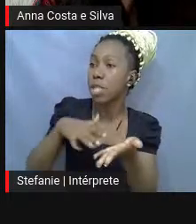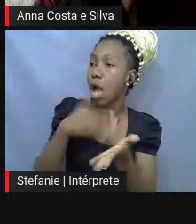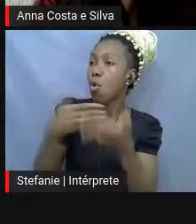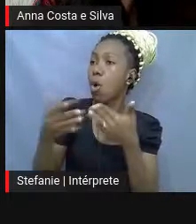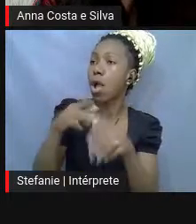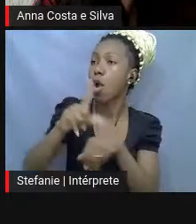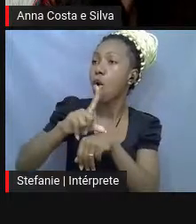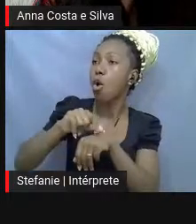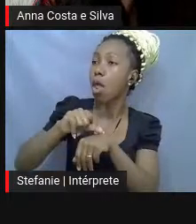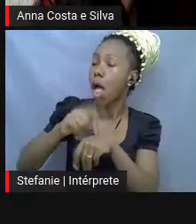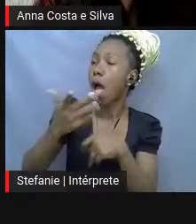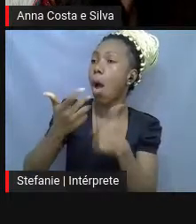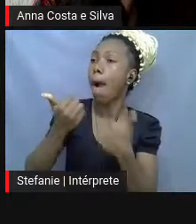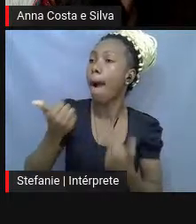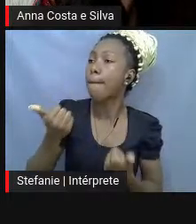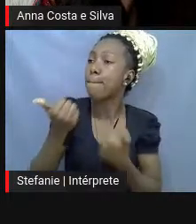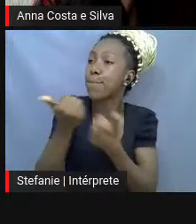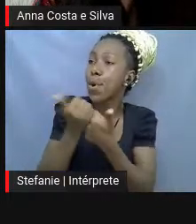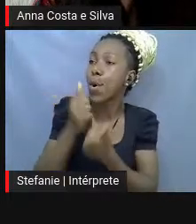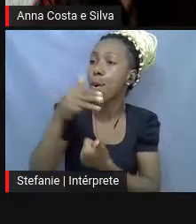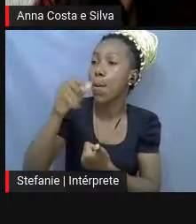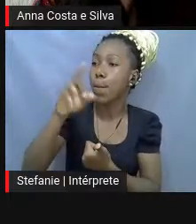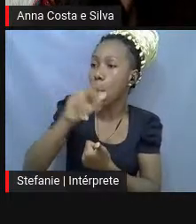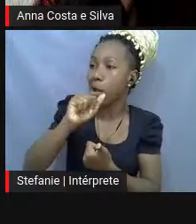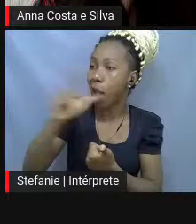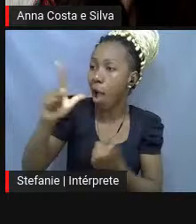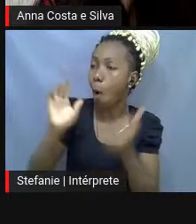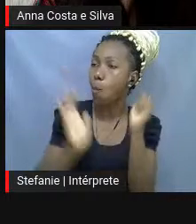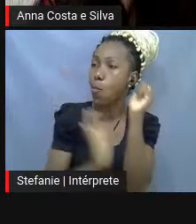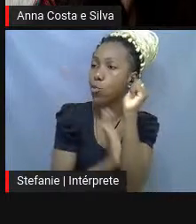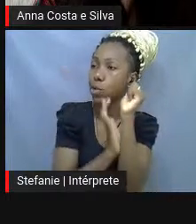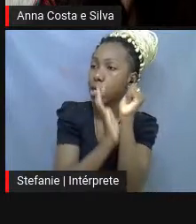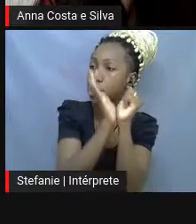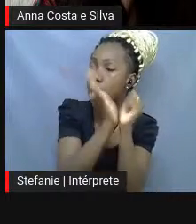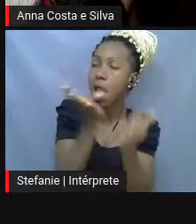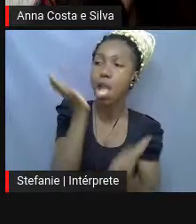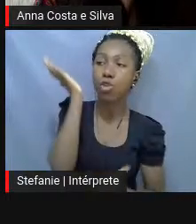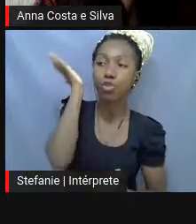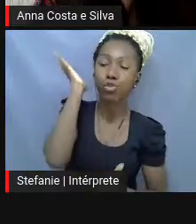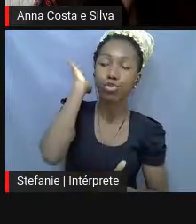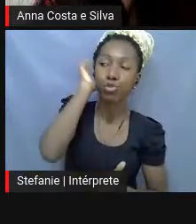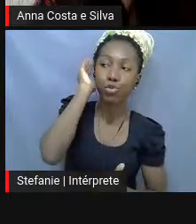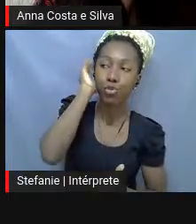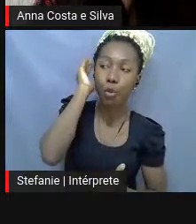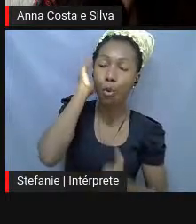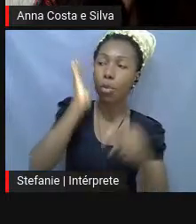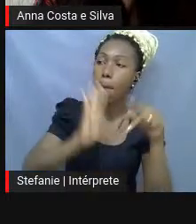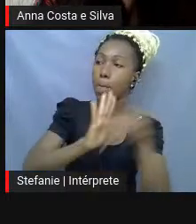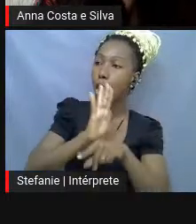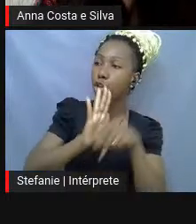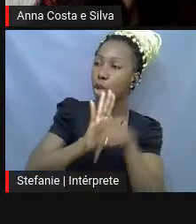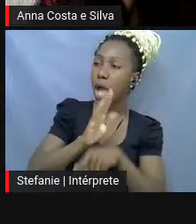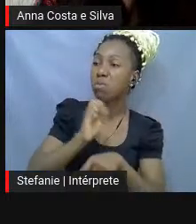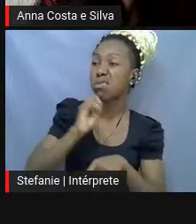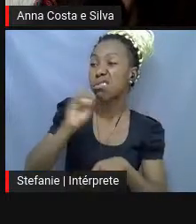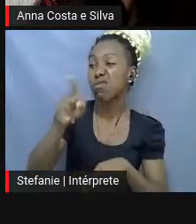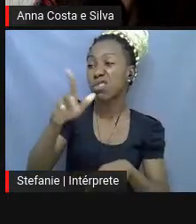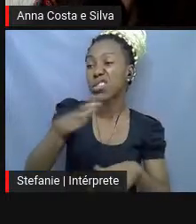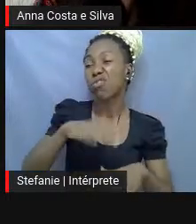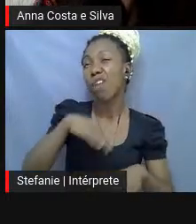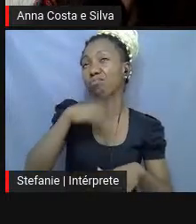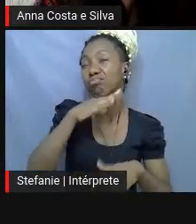Apoio moral, burocracia, escuta, projetos, tédio e outros. Não envolve dinheiro.